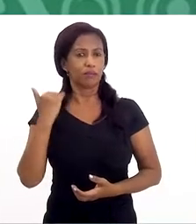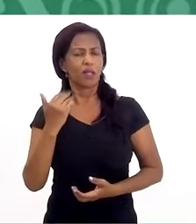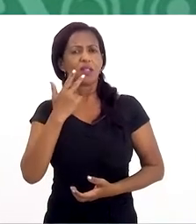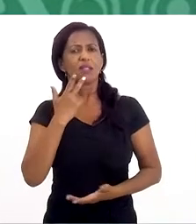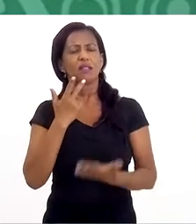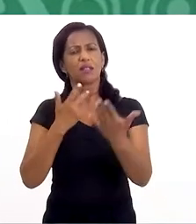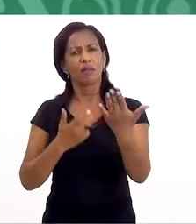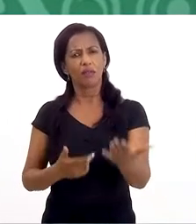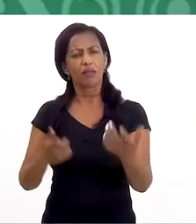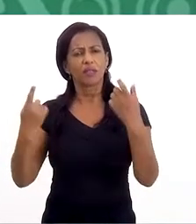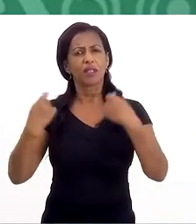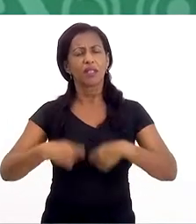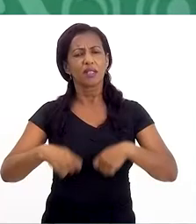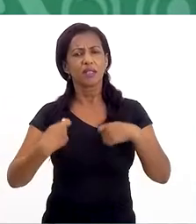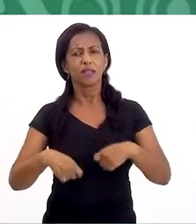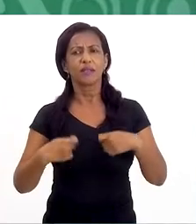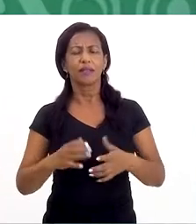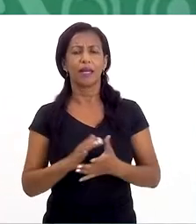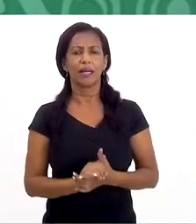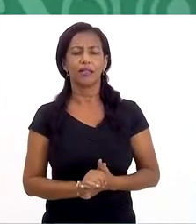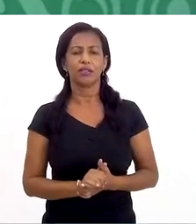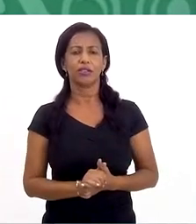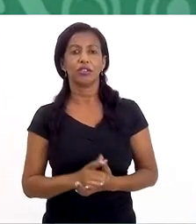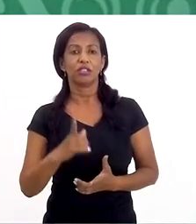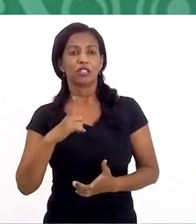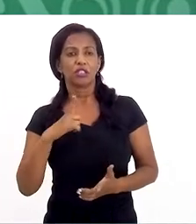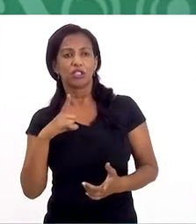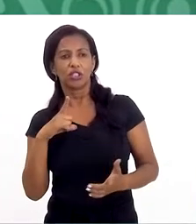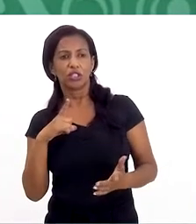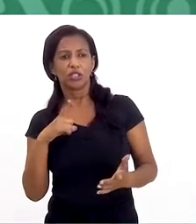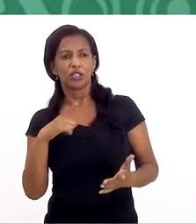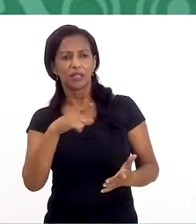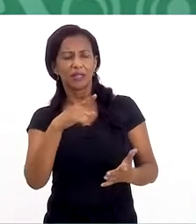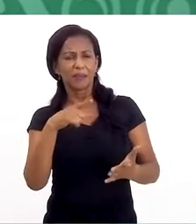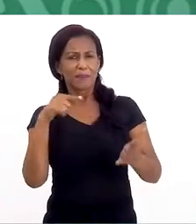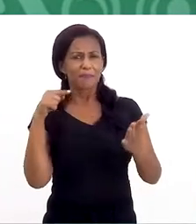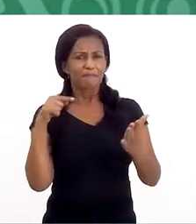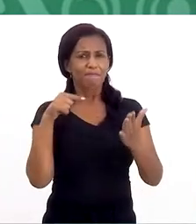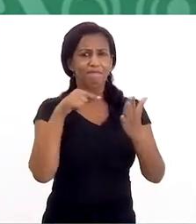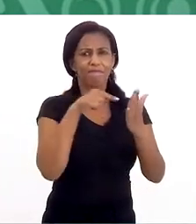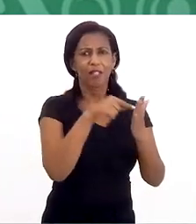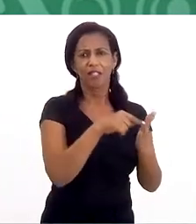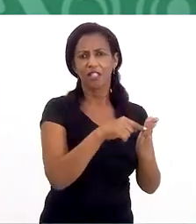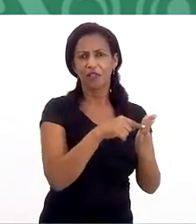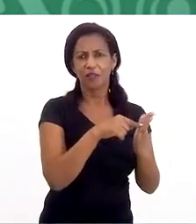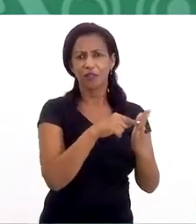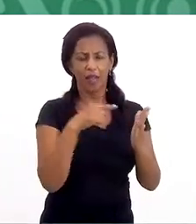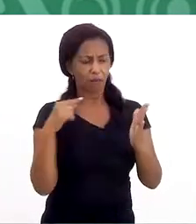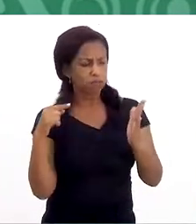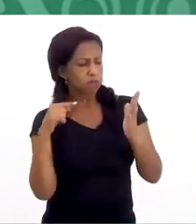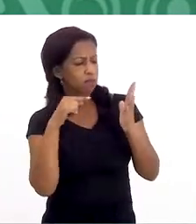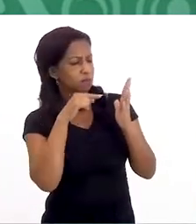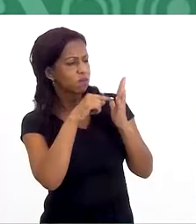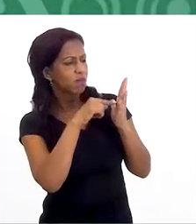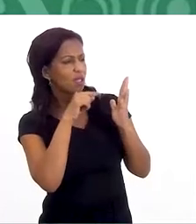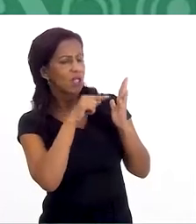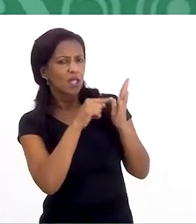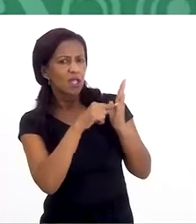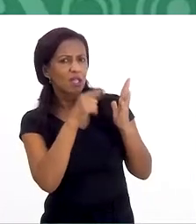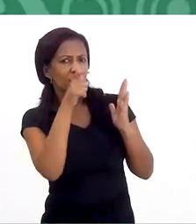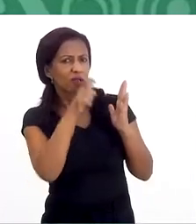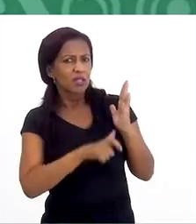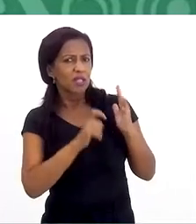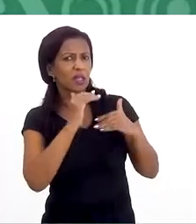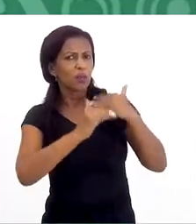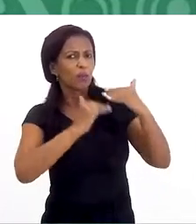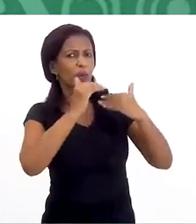anterior, estava falando sobre a necessidade, né? Dessa identificação, a Lucimeia também falou disso, a Cristiane, da identificação de que